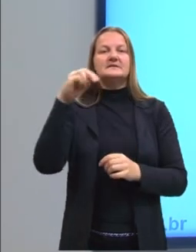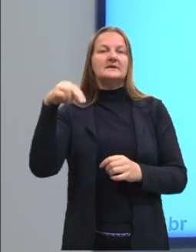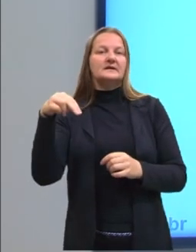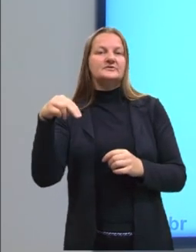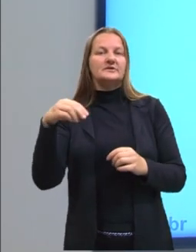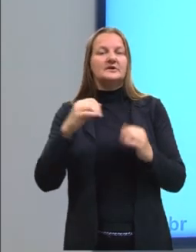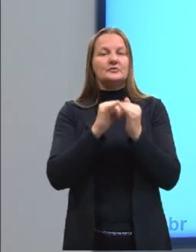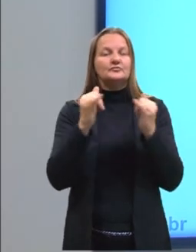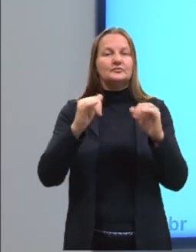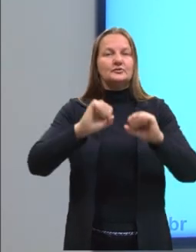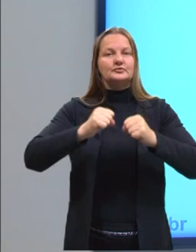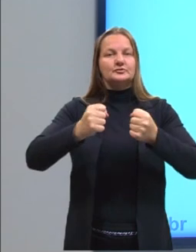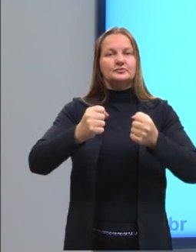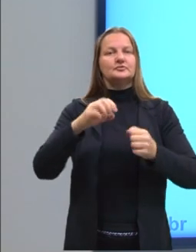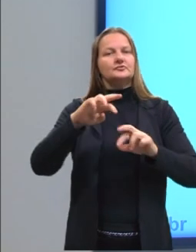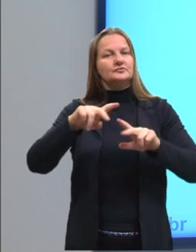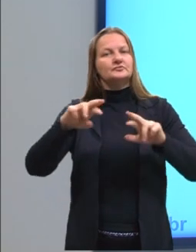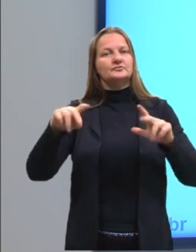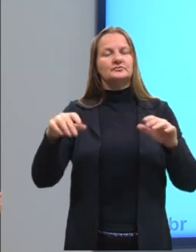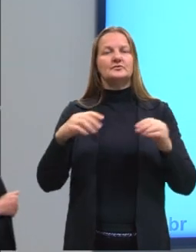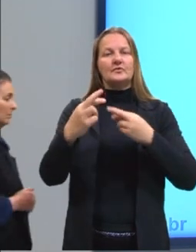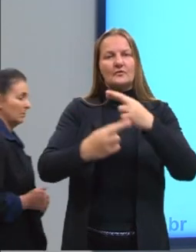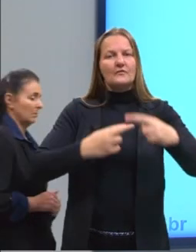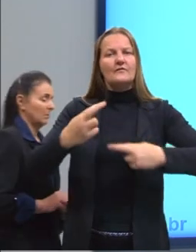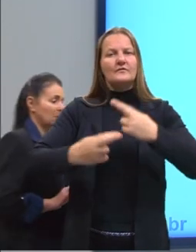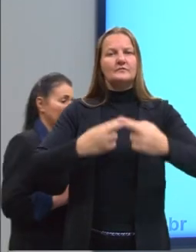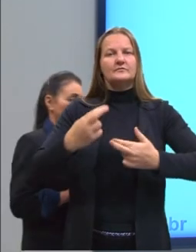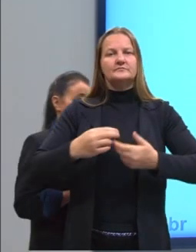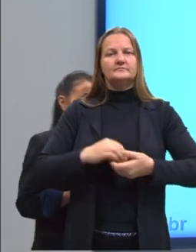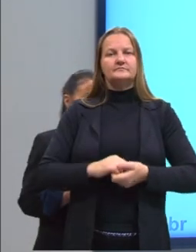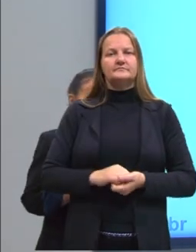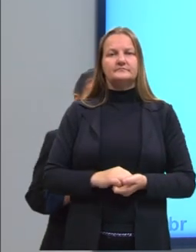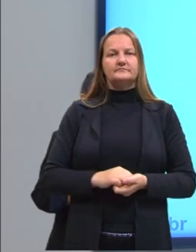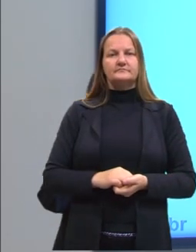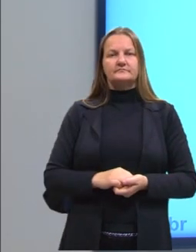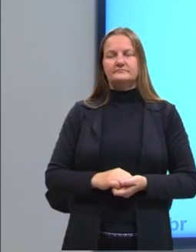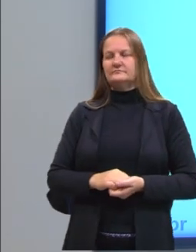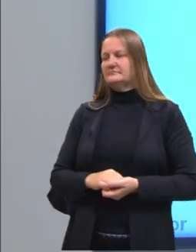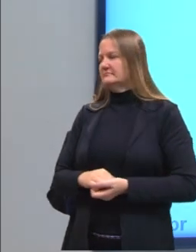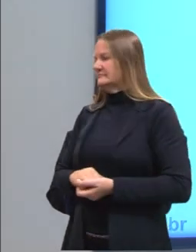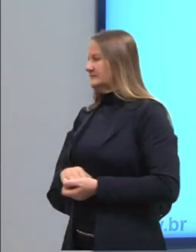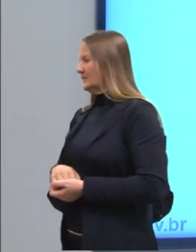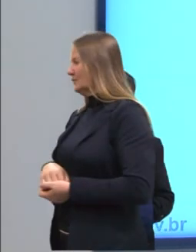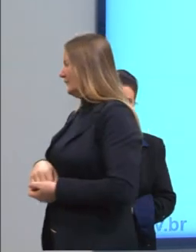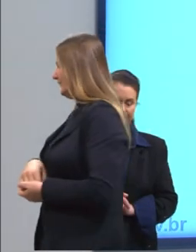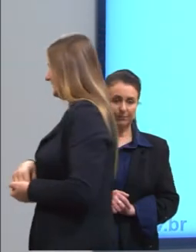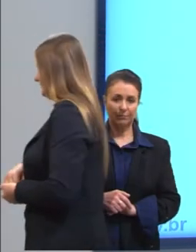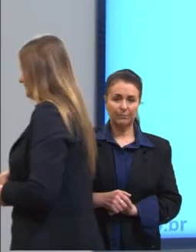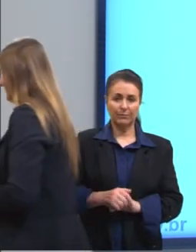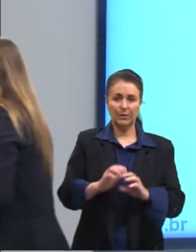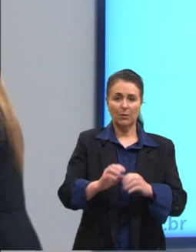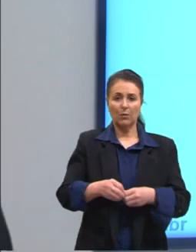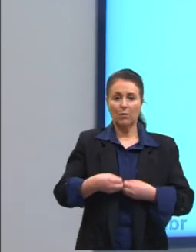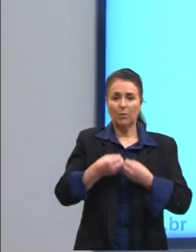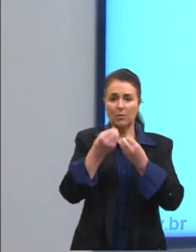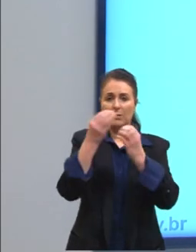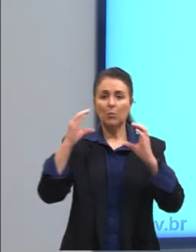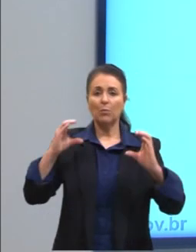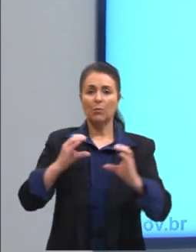tem. Existem outras também que estão envolvidas ali. Então, quando fornecemos calor a um sistema,